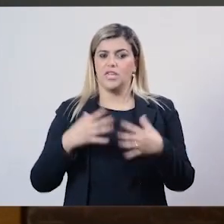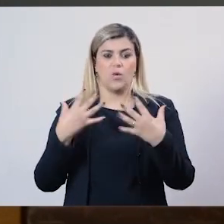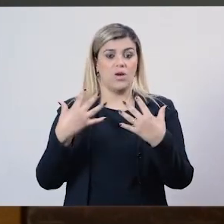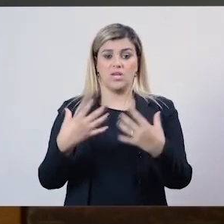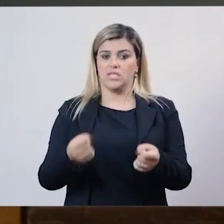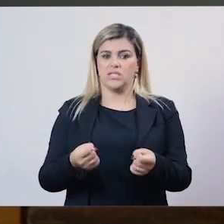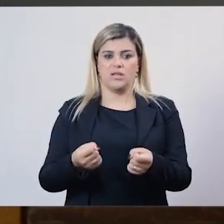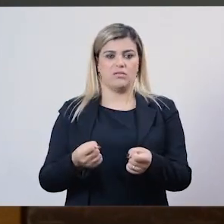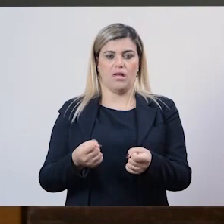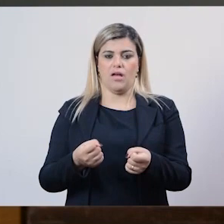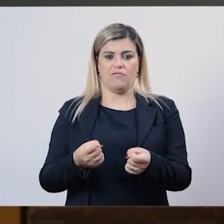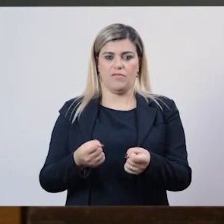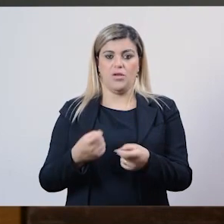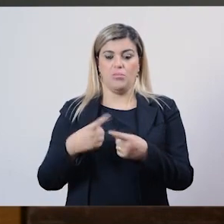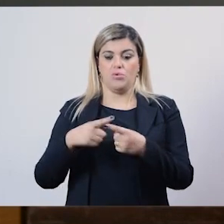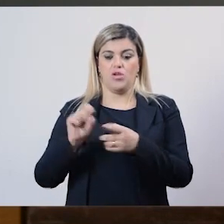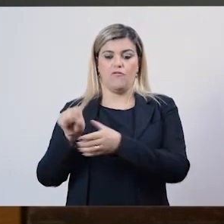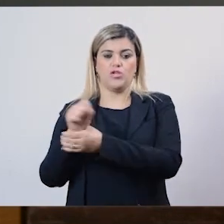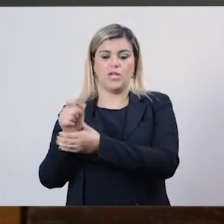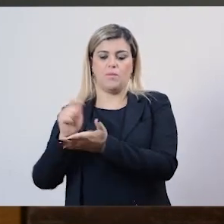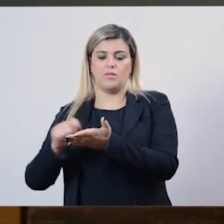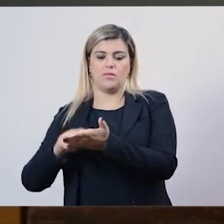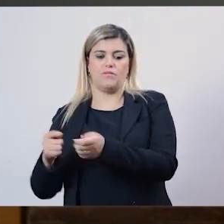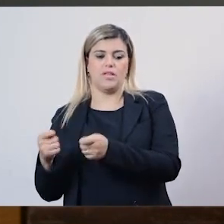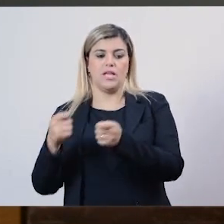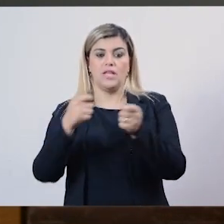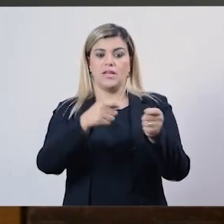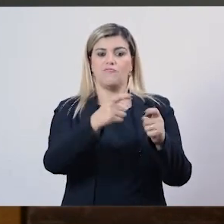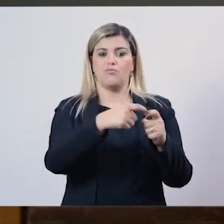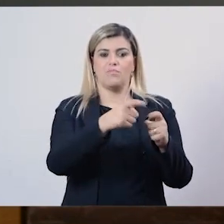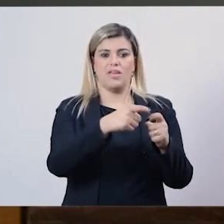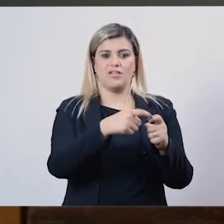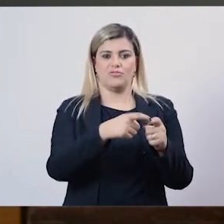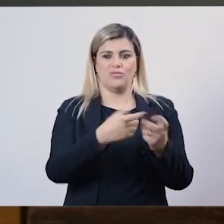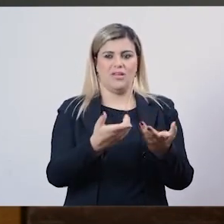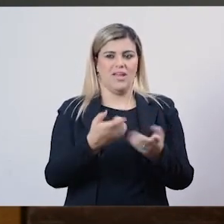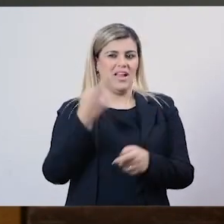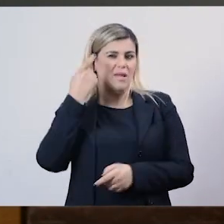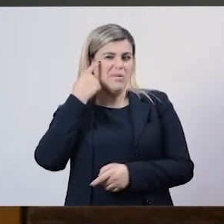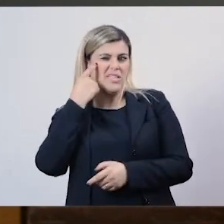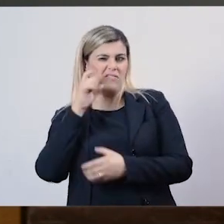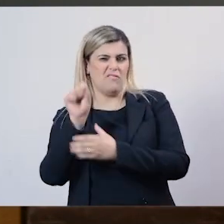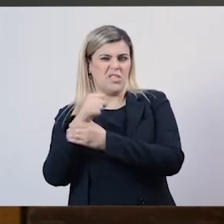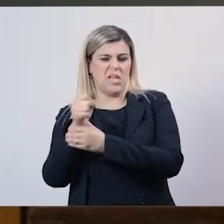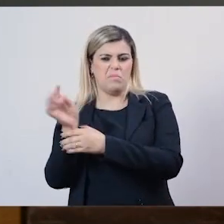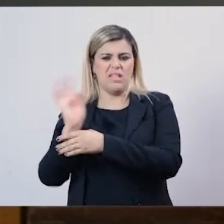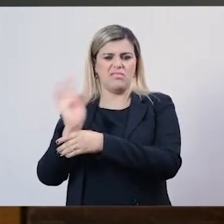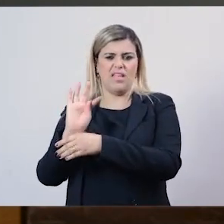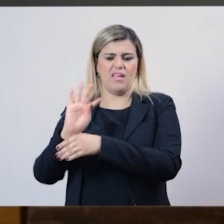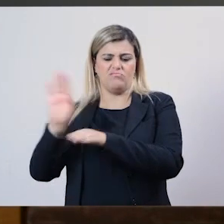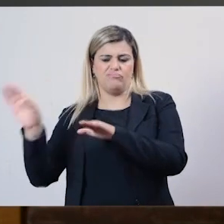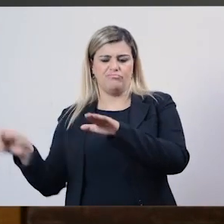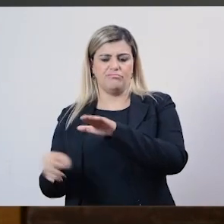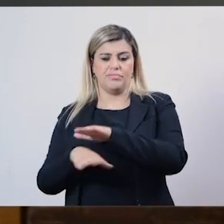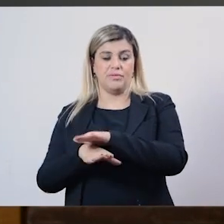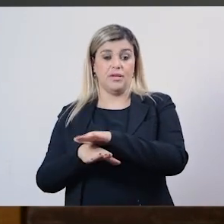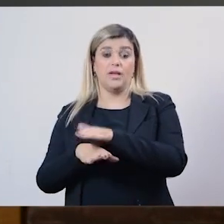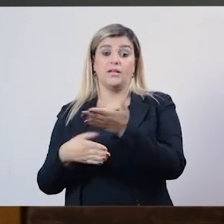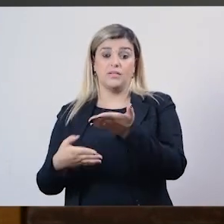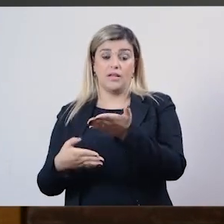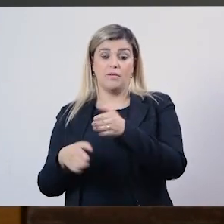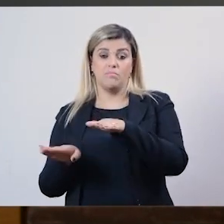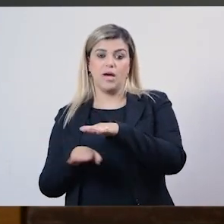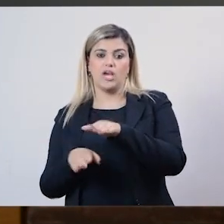prescrição do fisioterapeuta. terapeuta é técnico, tem que realizar aquilo que foi mandado pelo reumatologista, pelo